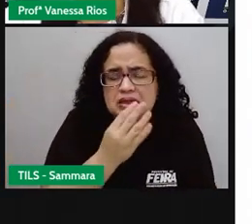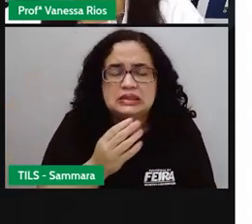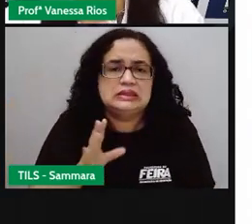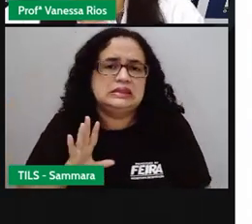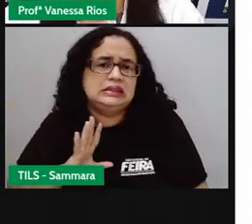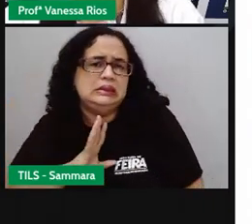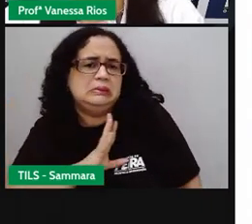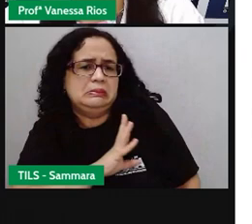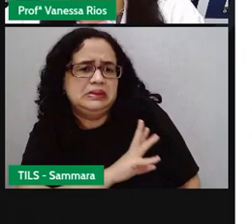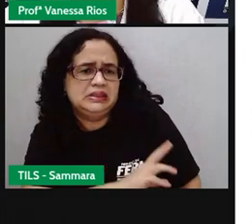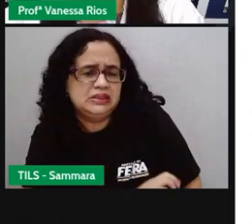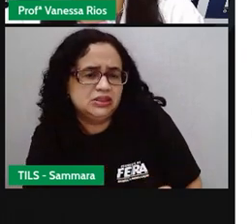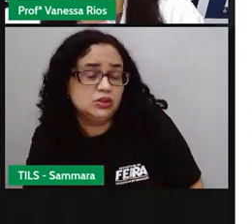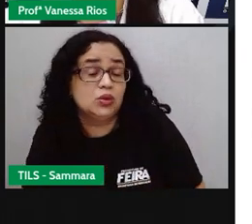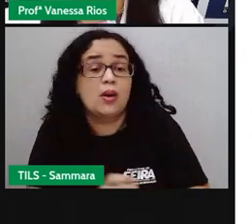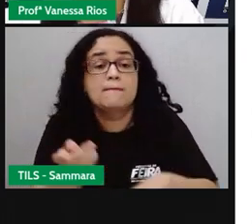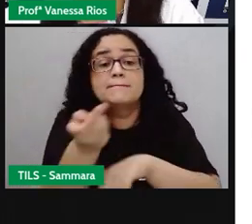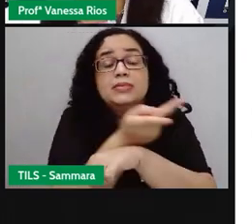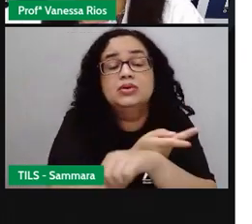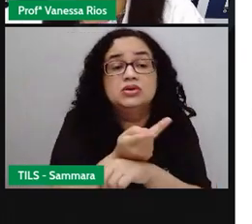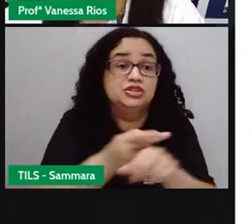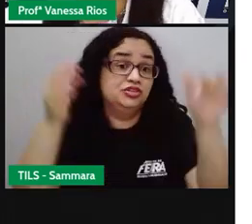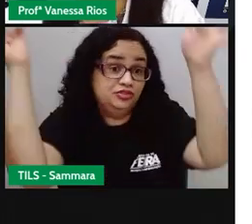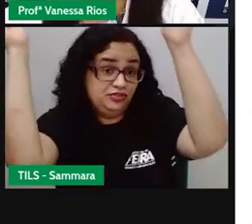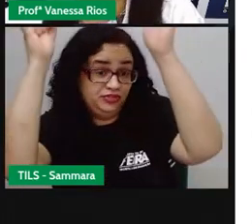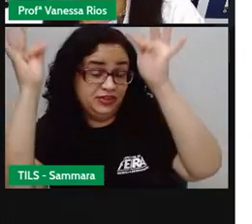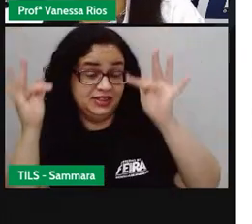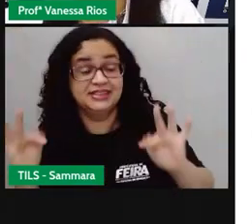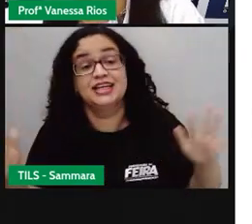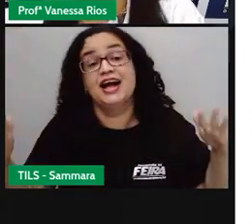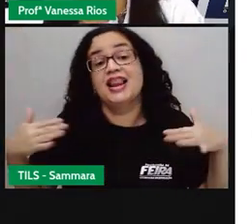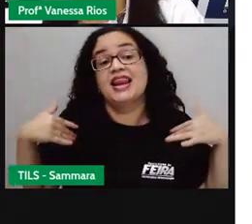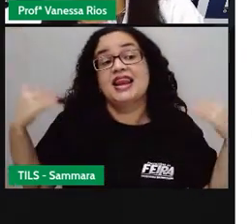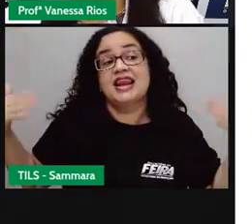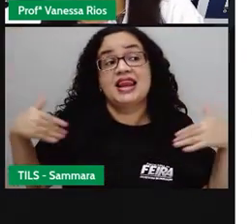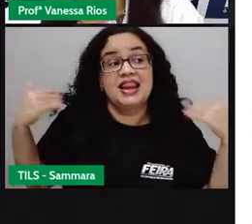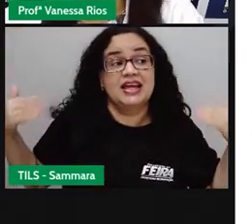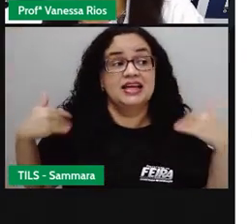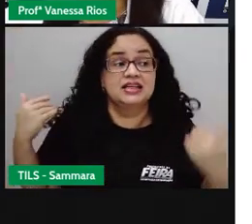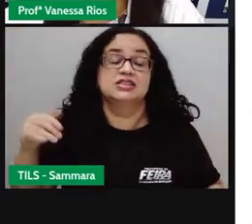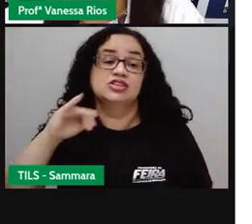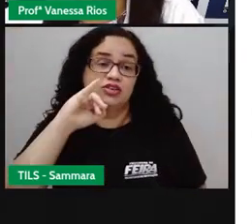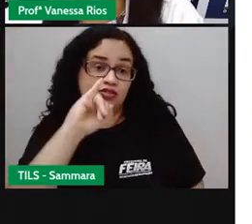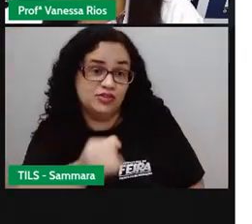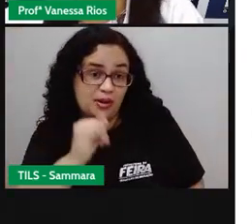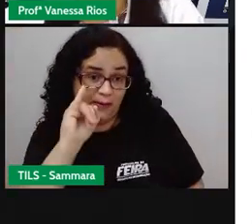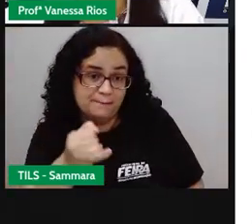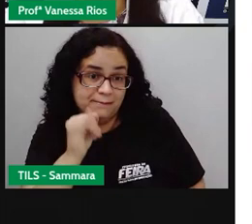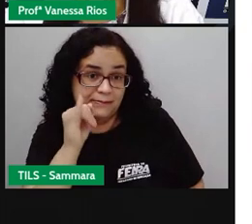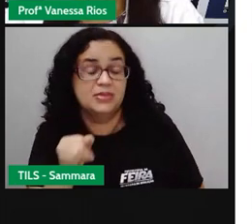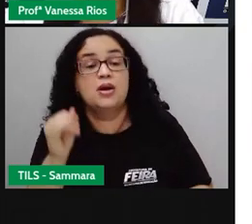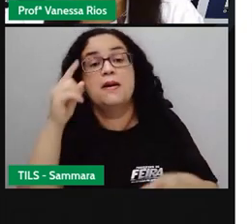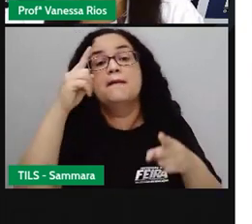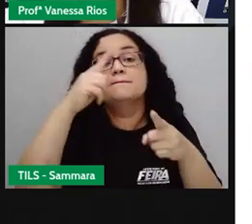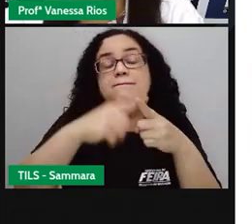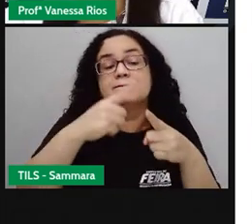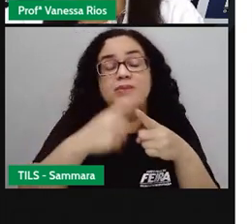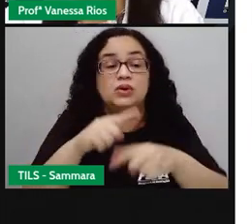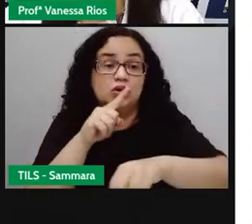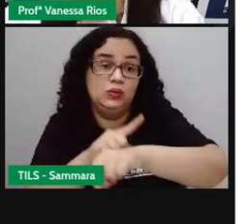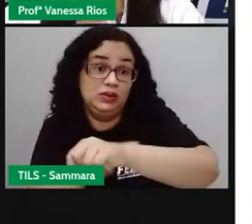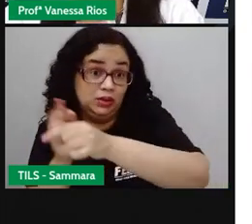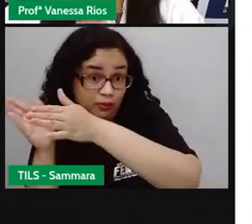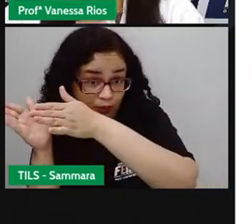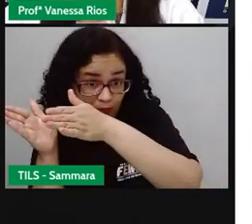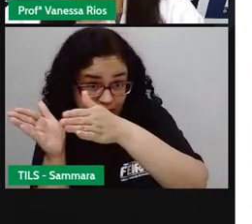Amando, né, procurando ser feliz, ser alegre, aproveitando as oportunidades, porque o tempo passa.